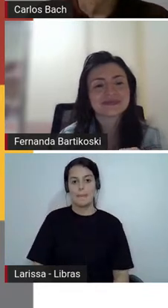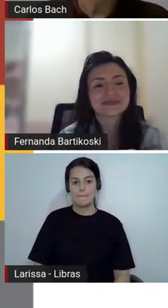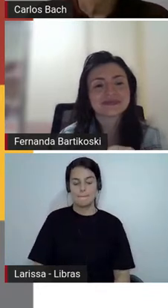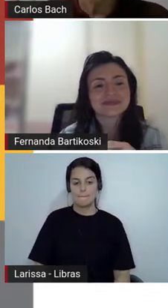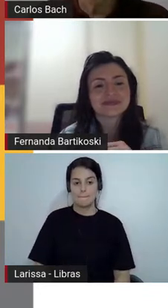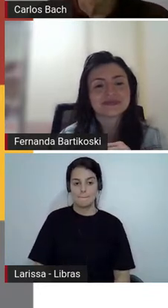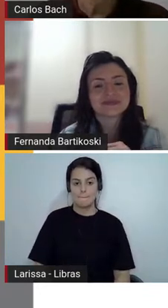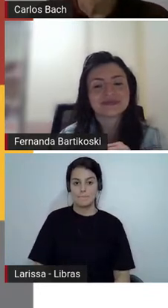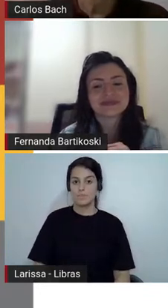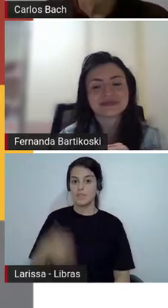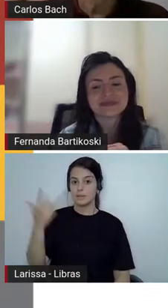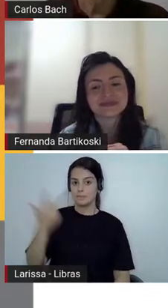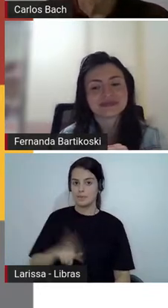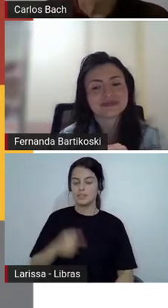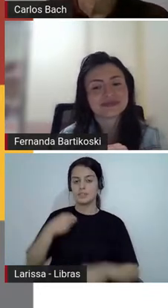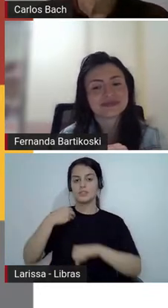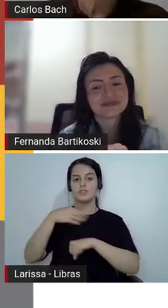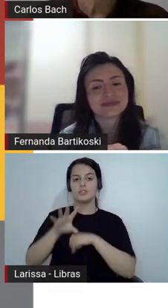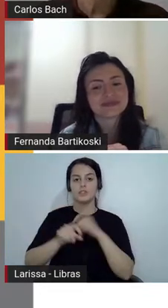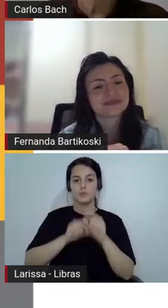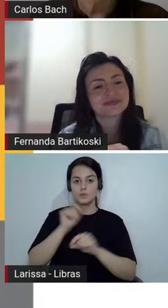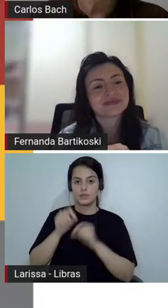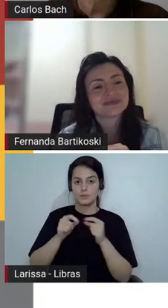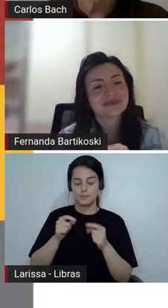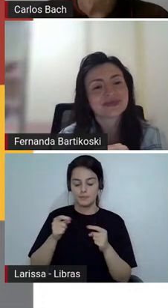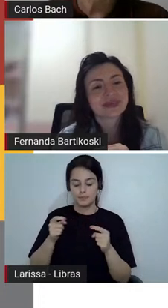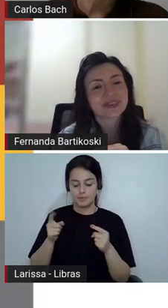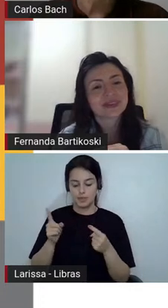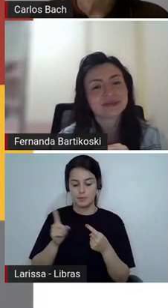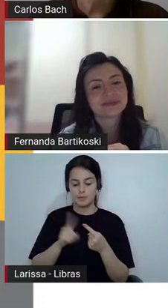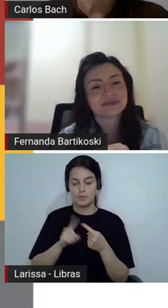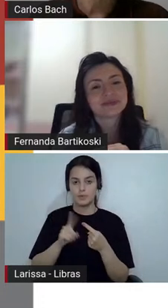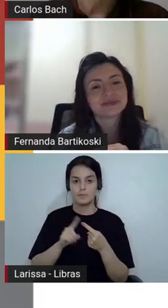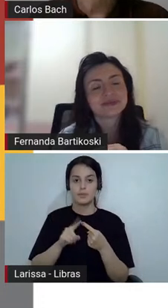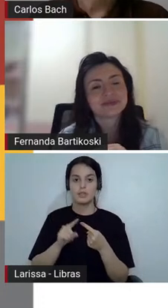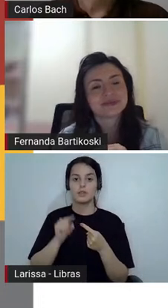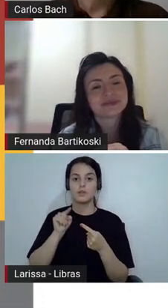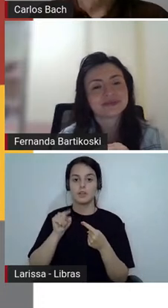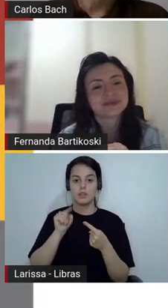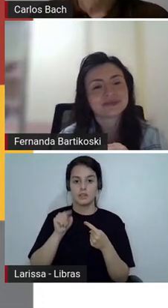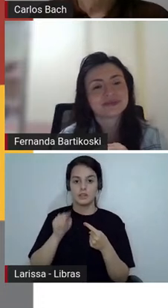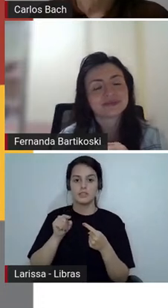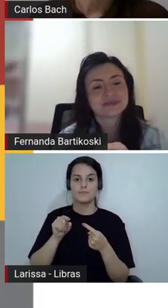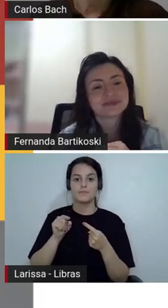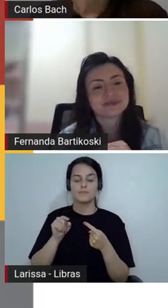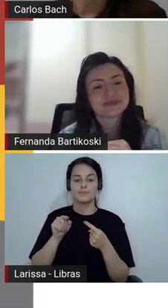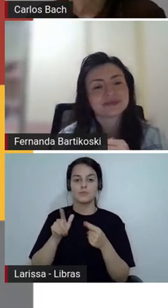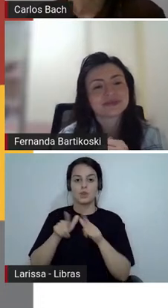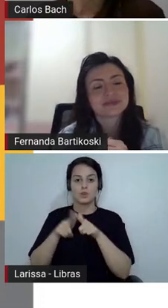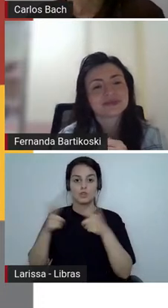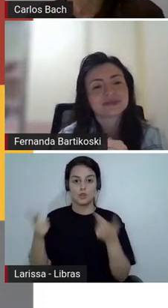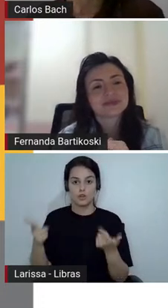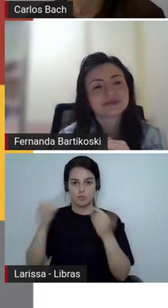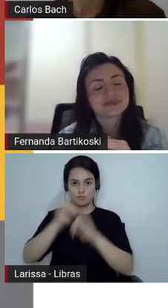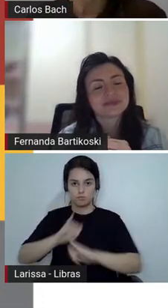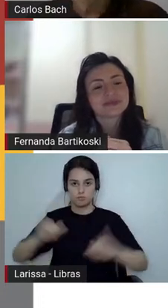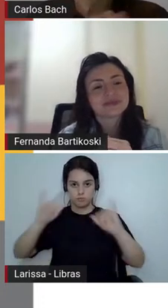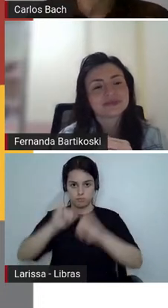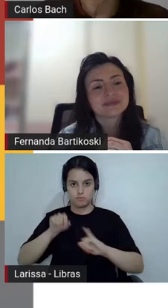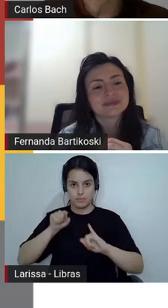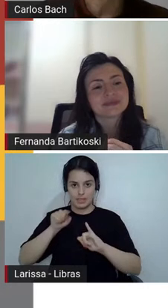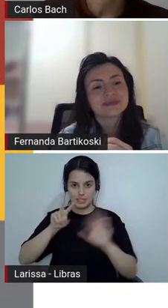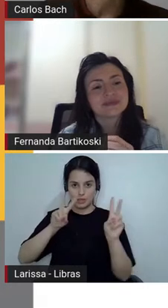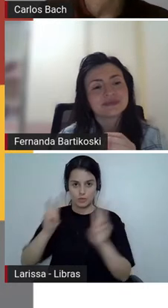sugerimos que primeiro oralmente seja lido o texto notícia de jornal após a leitura